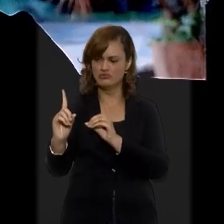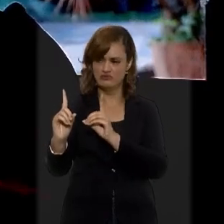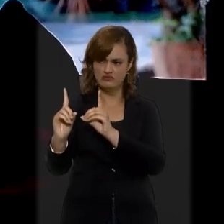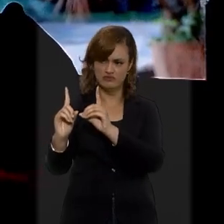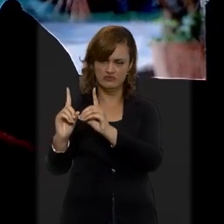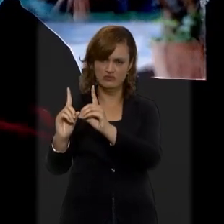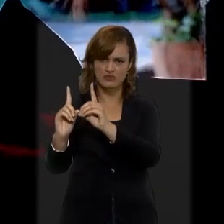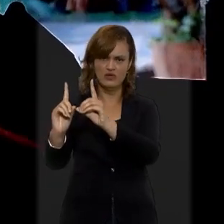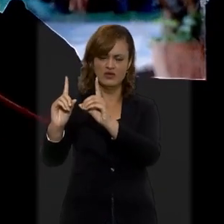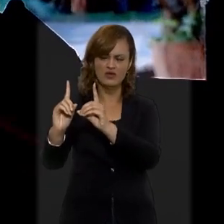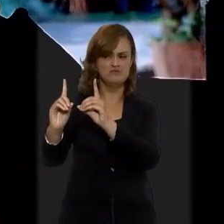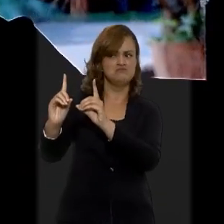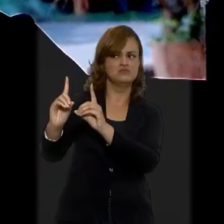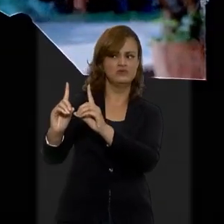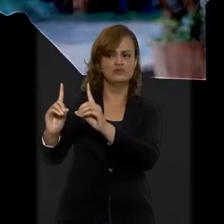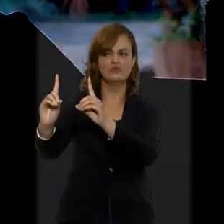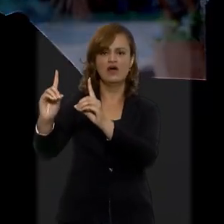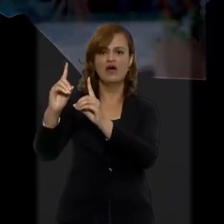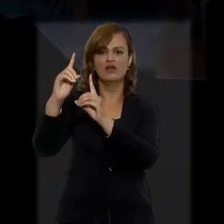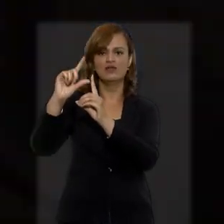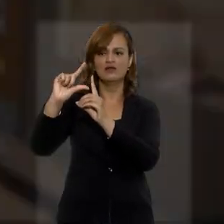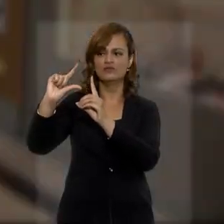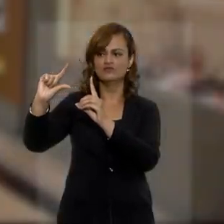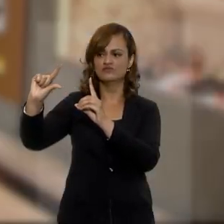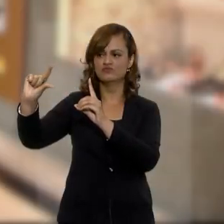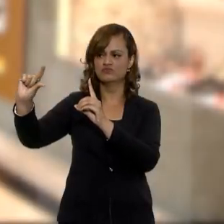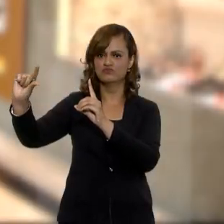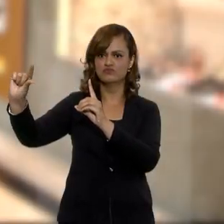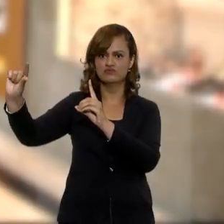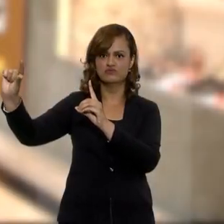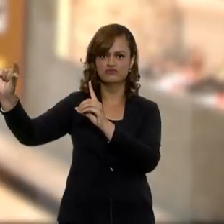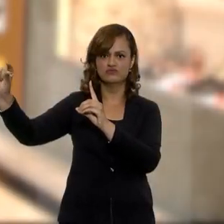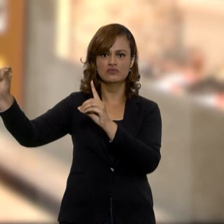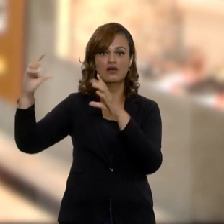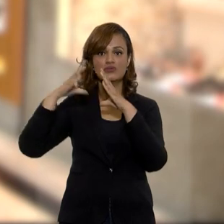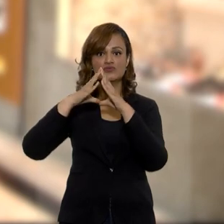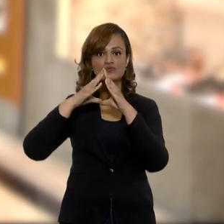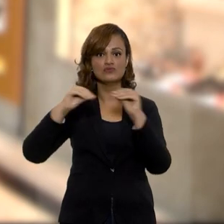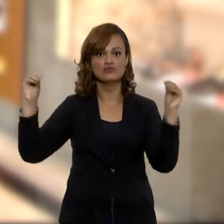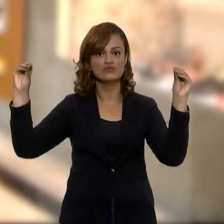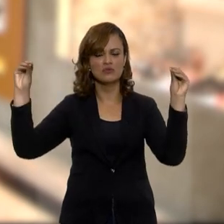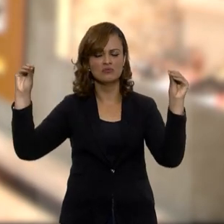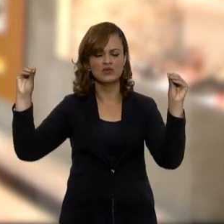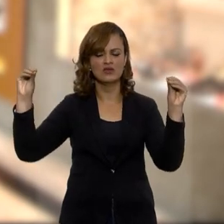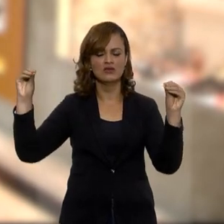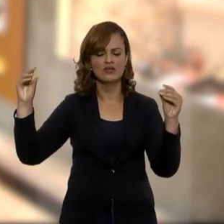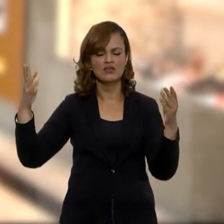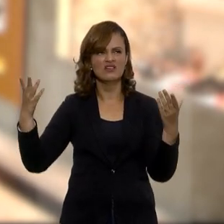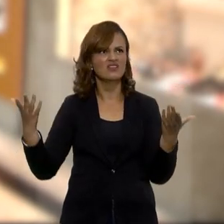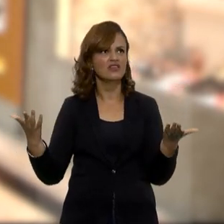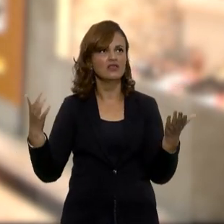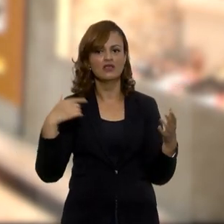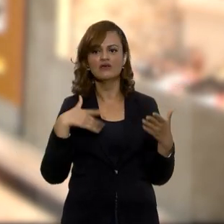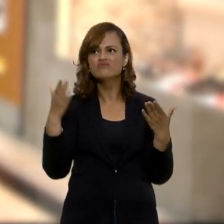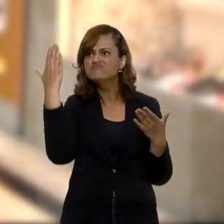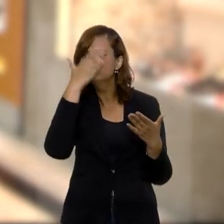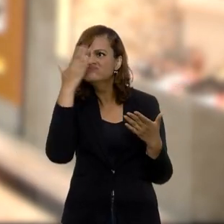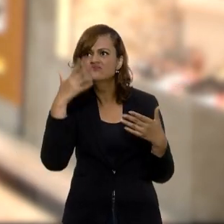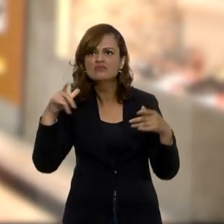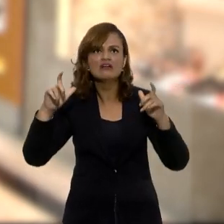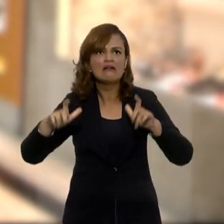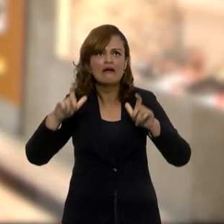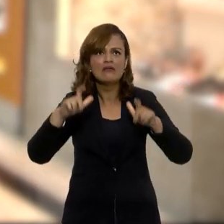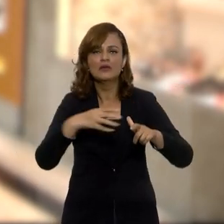eu vou acompanhando a uma certa distância e ele vira a esquina em direção aos cinemas e